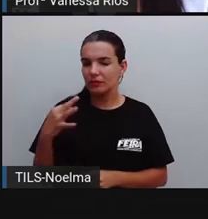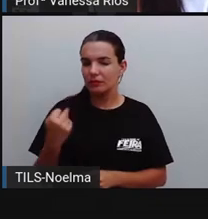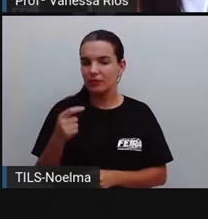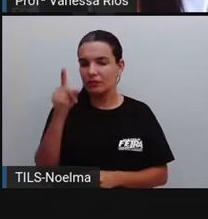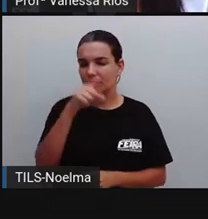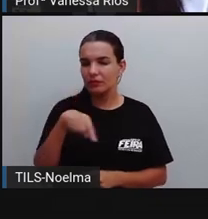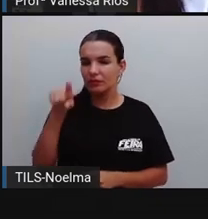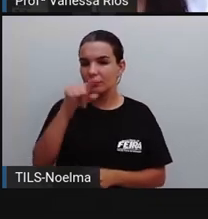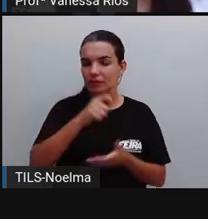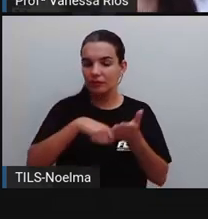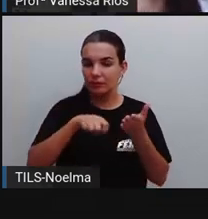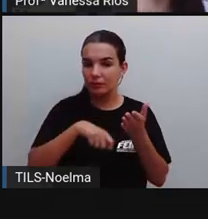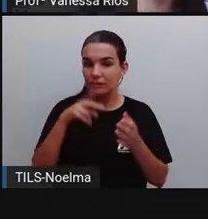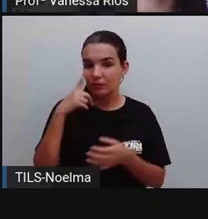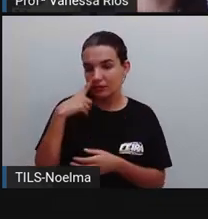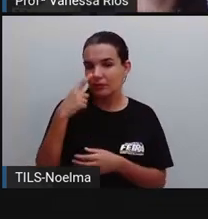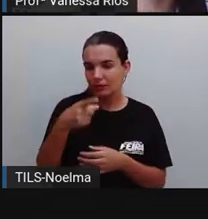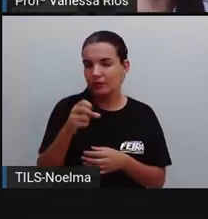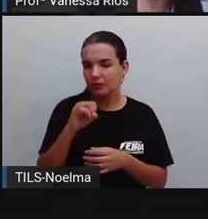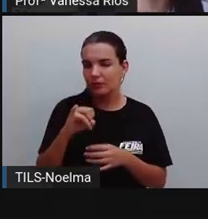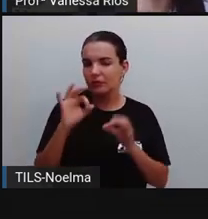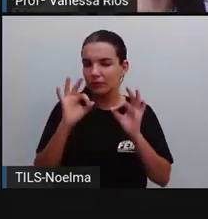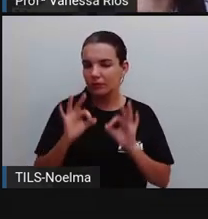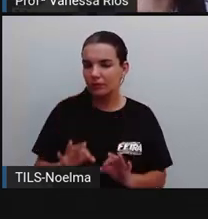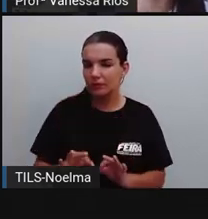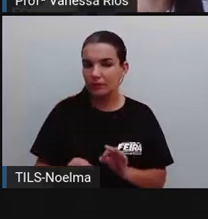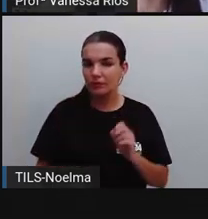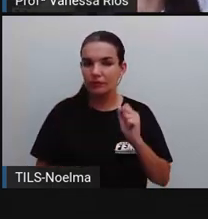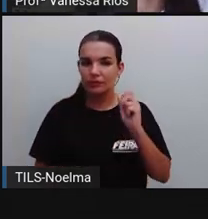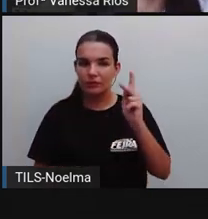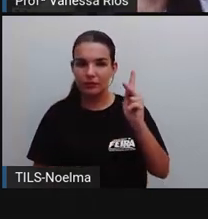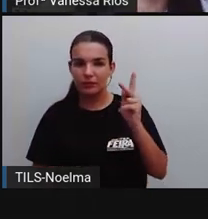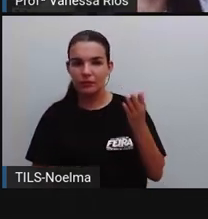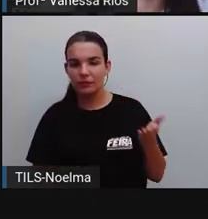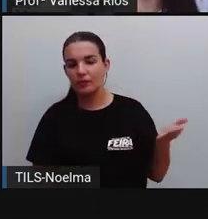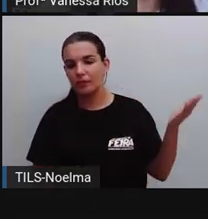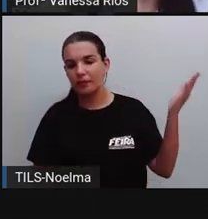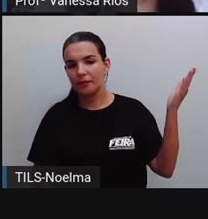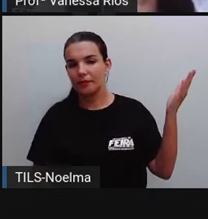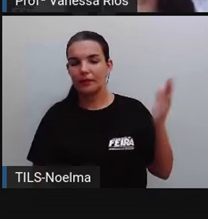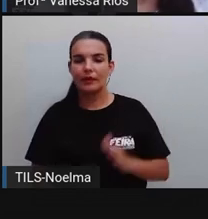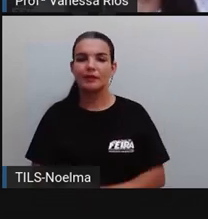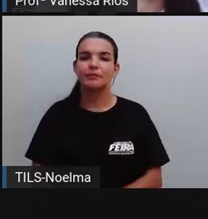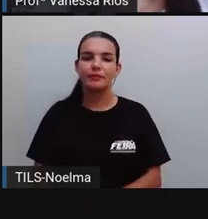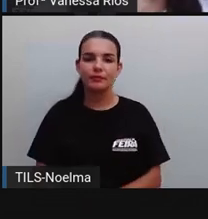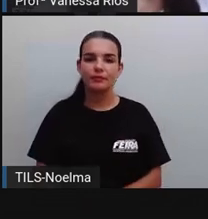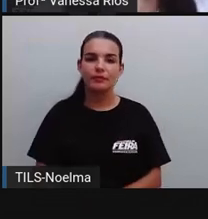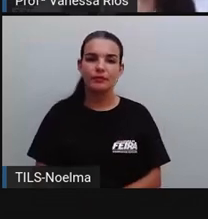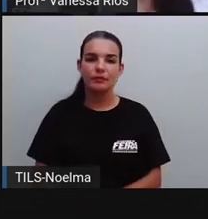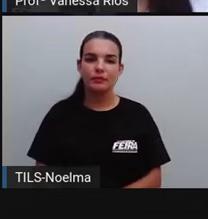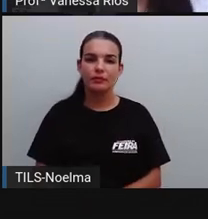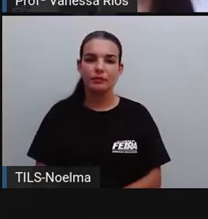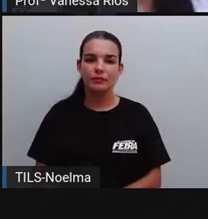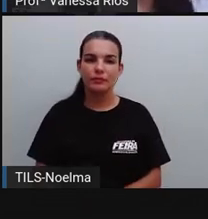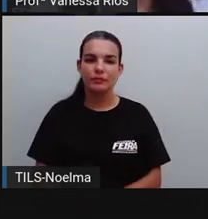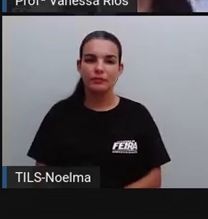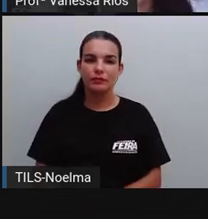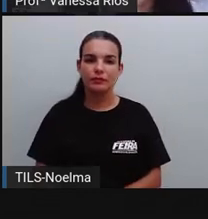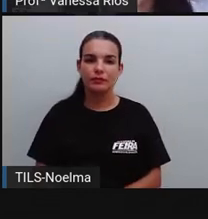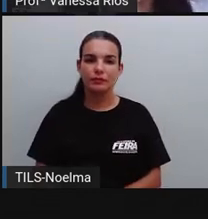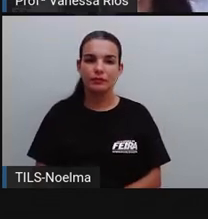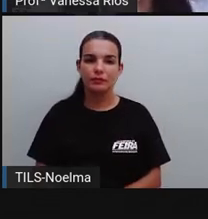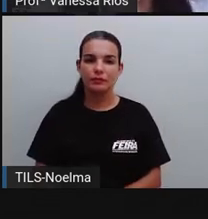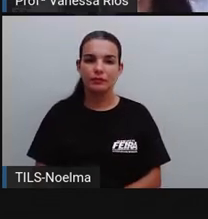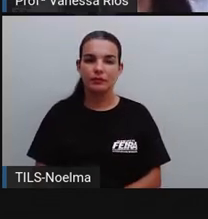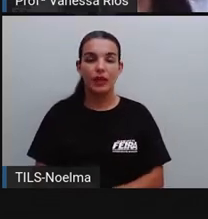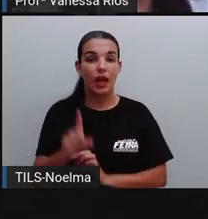que você escrevesse, para que você observe se você escreveu corretamente ou não. A Pro vai pedir que você não apague